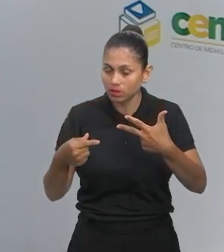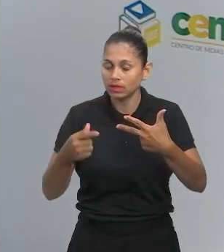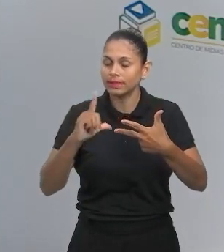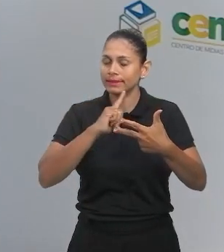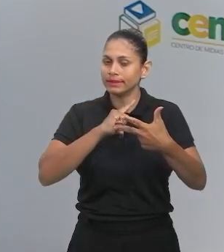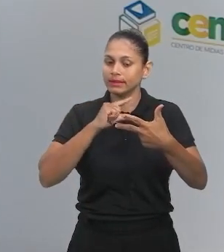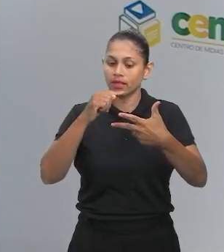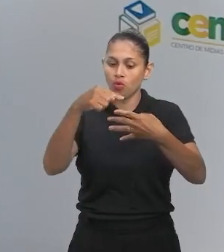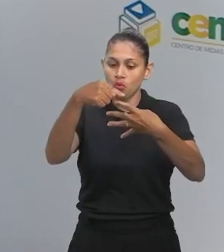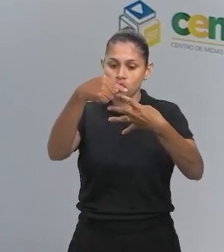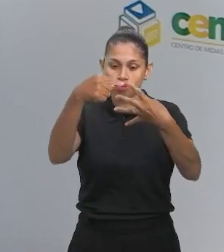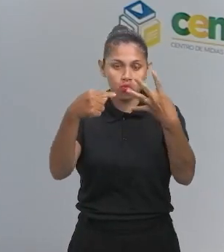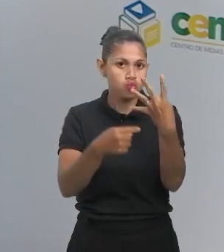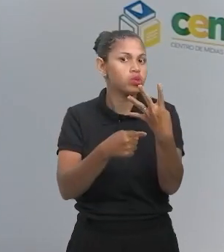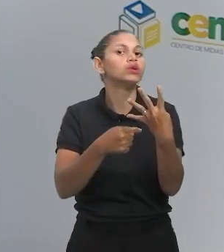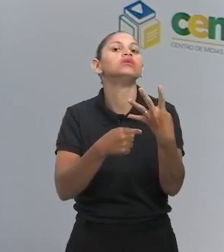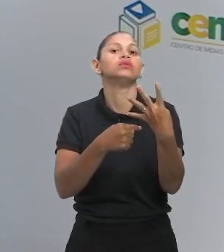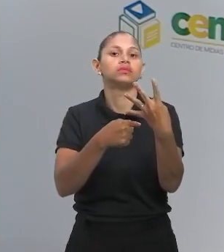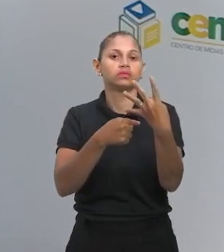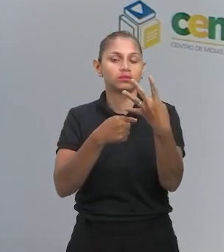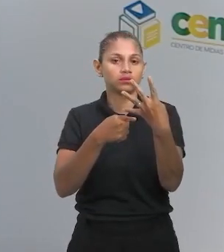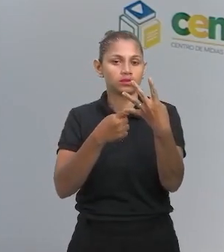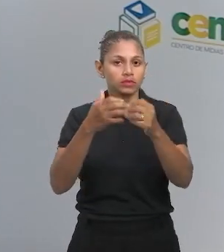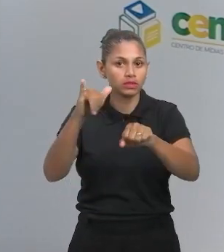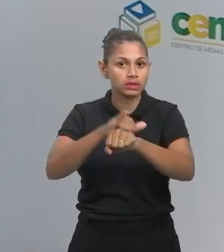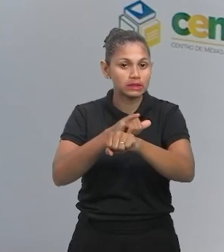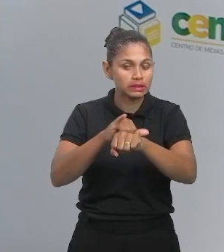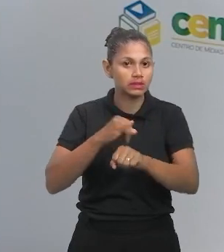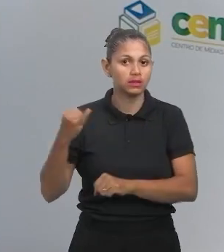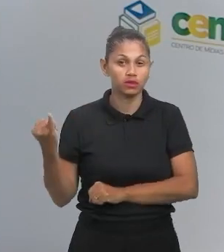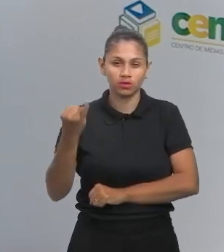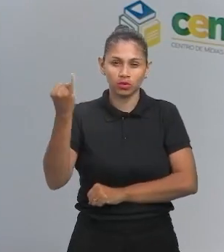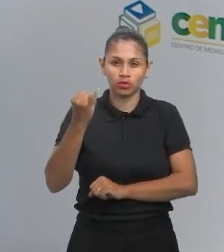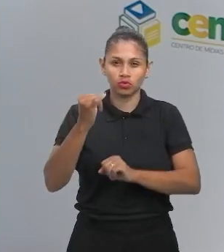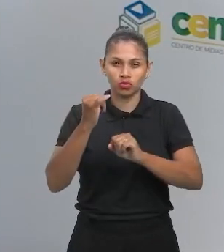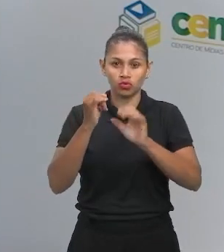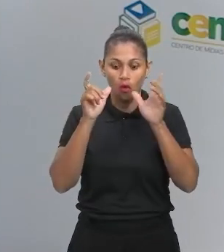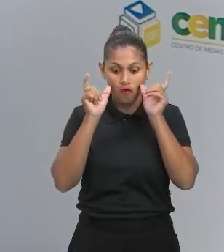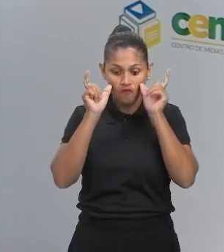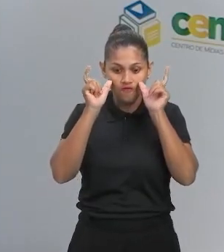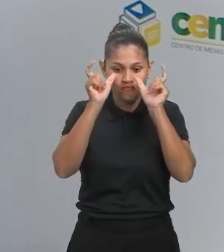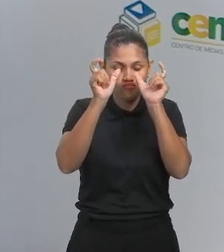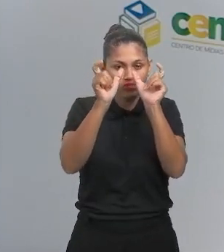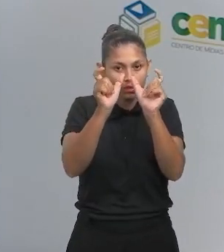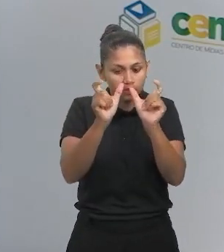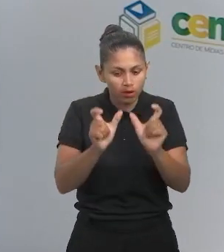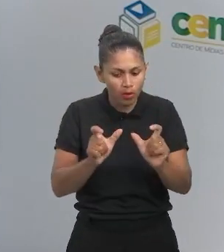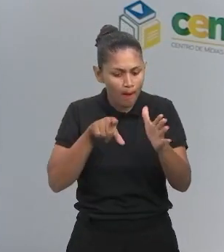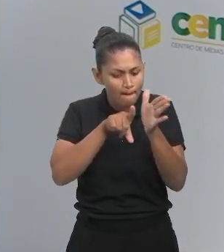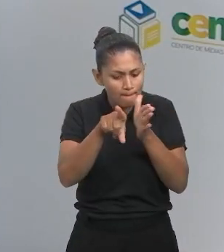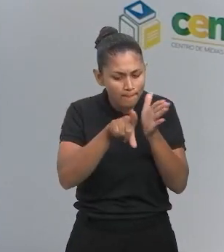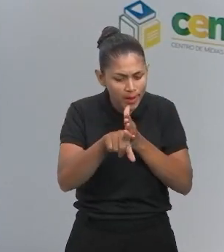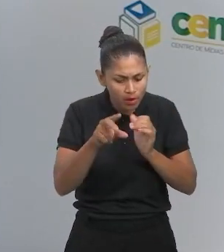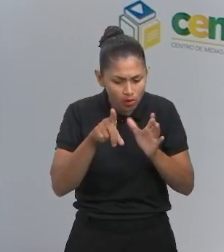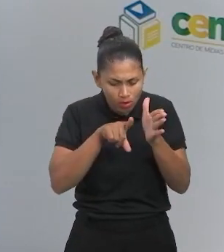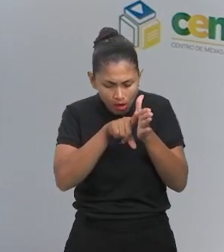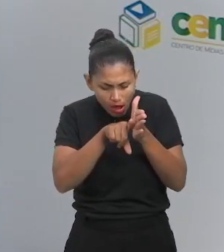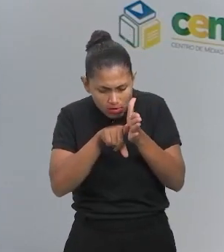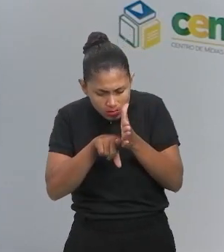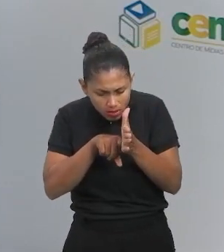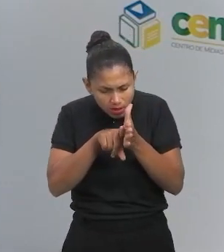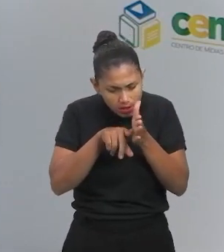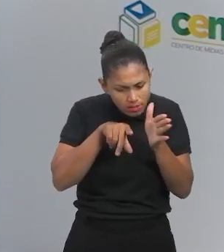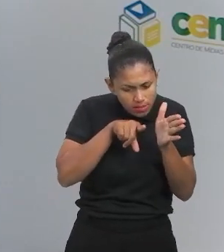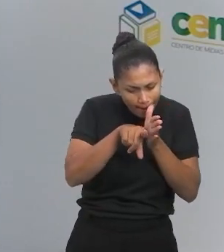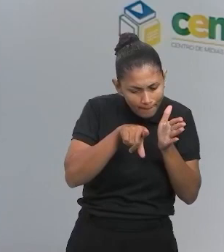muito importantes. A primeira ferramenta, a primeira delas, é o olhômetro. Você olha para aquela questão, você estudou, sabe aquele